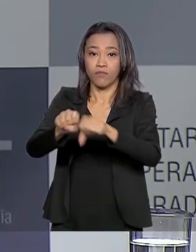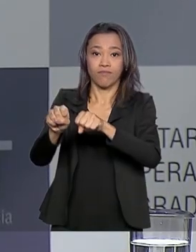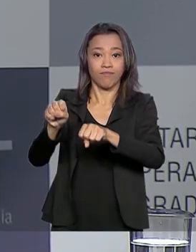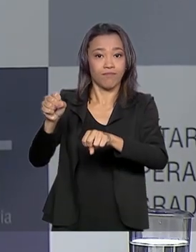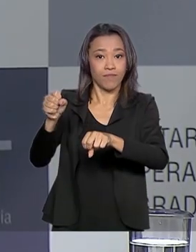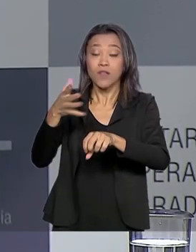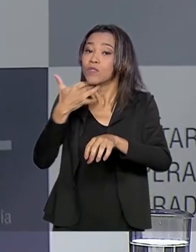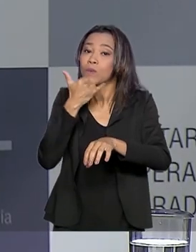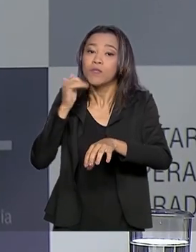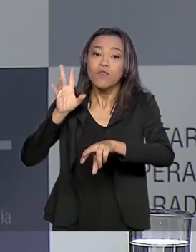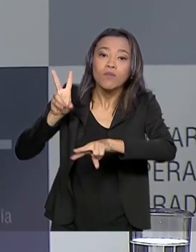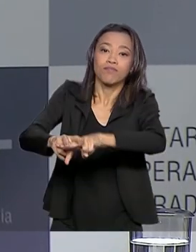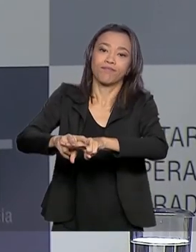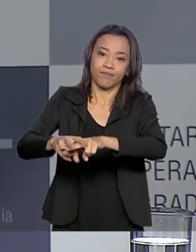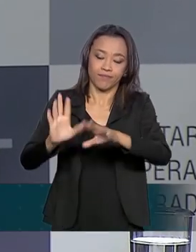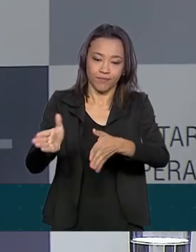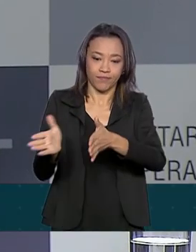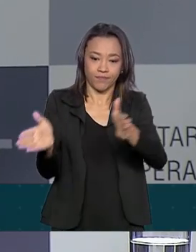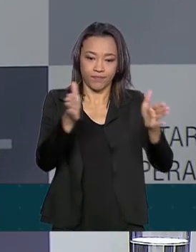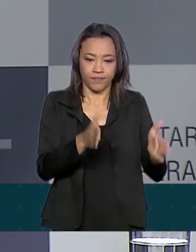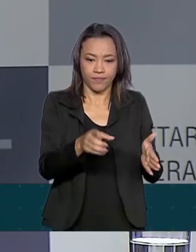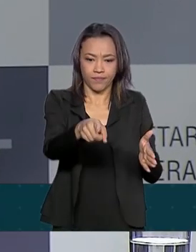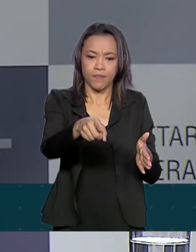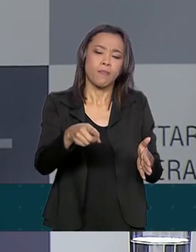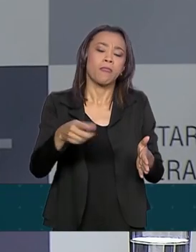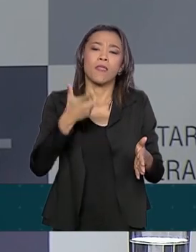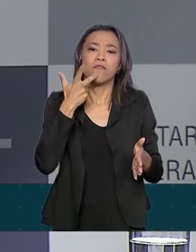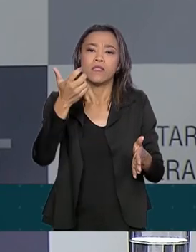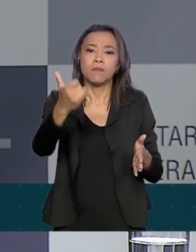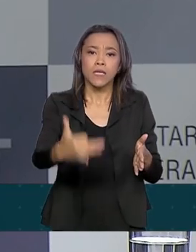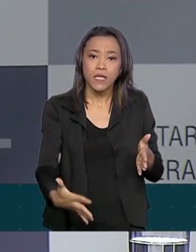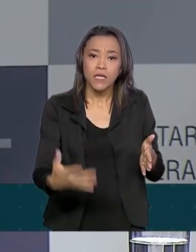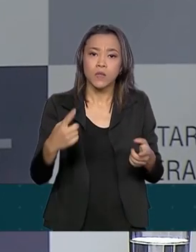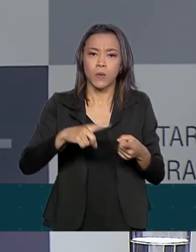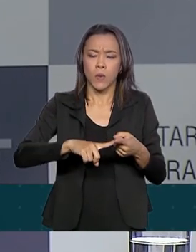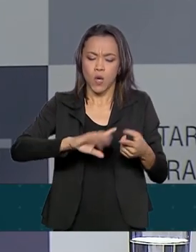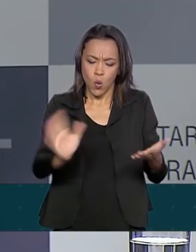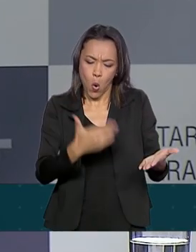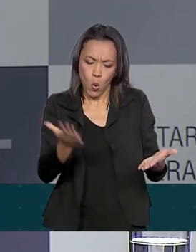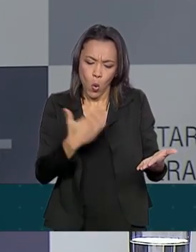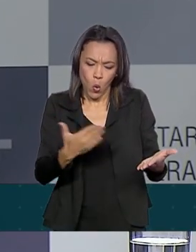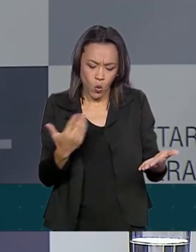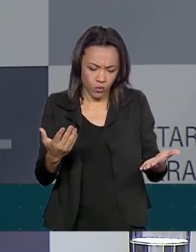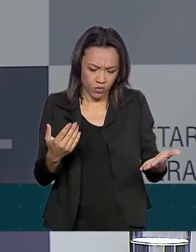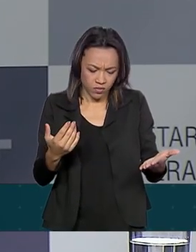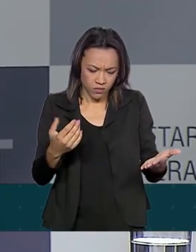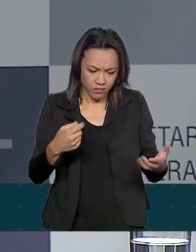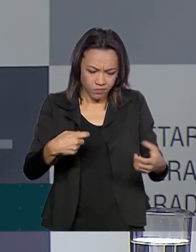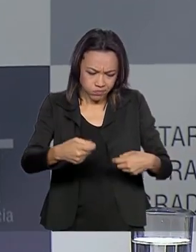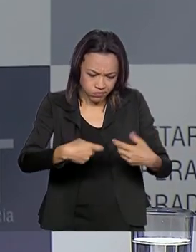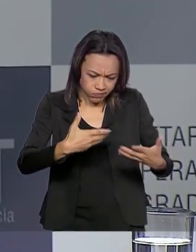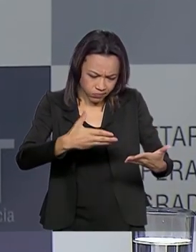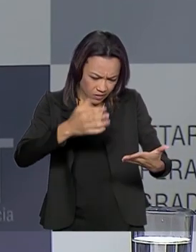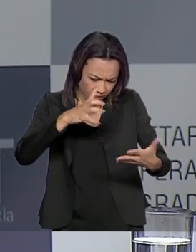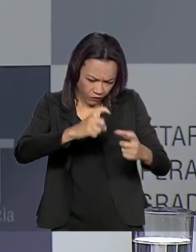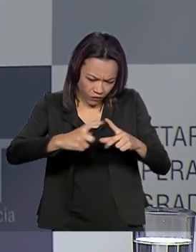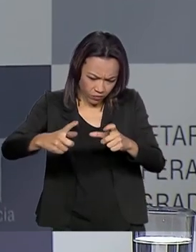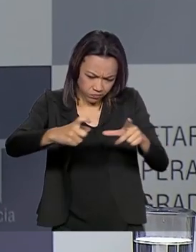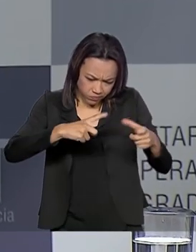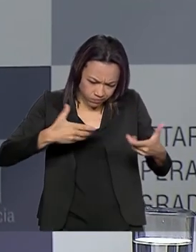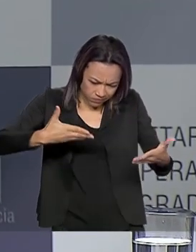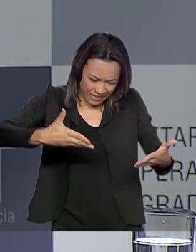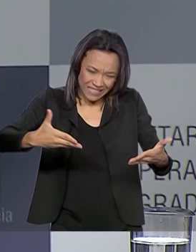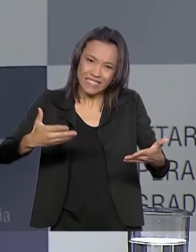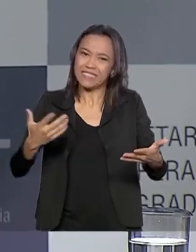Armazenamento, o compartilhamento e a produção de conteúdo sexual envolvendo crianças e adolescentes é